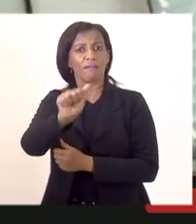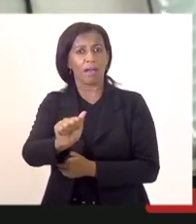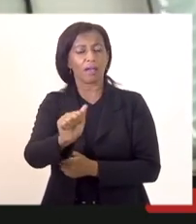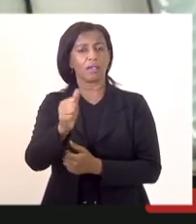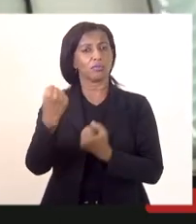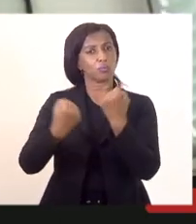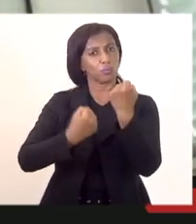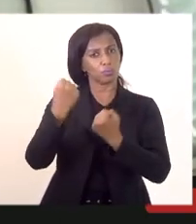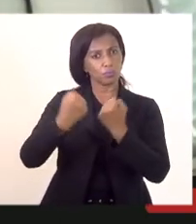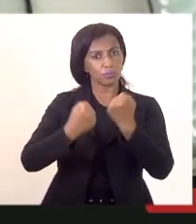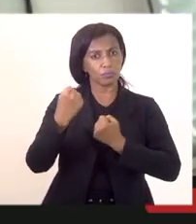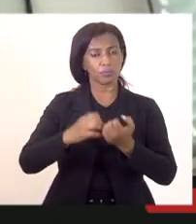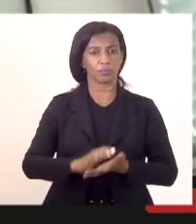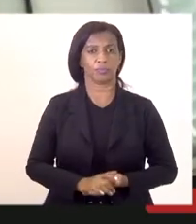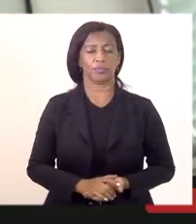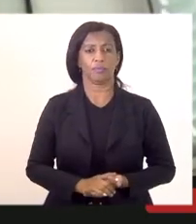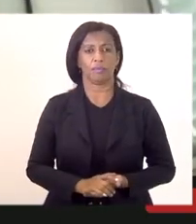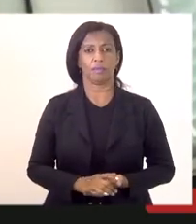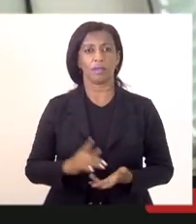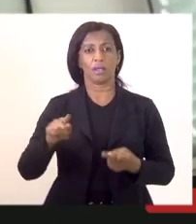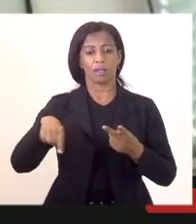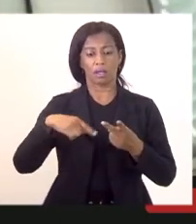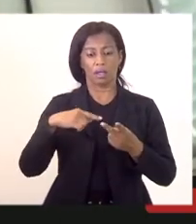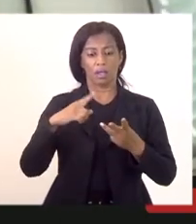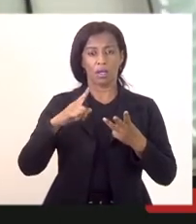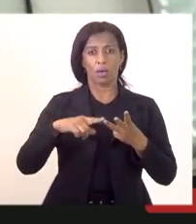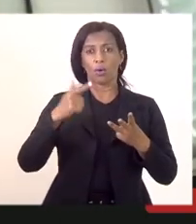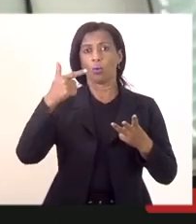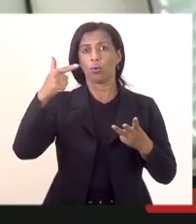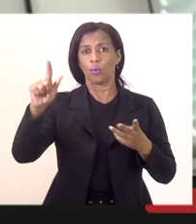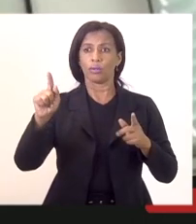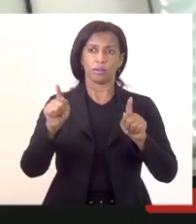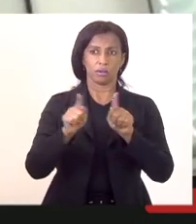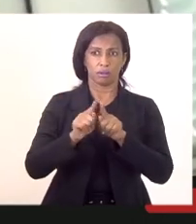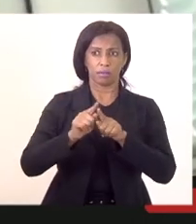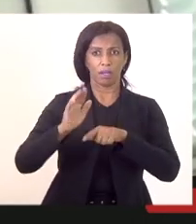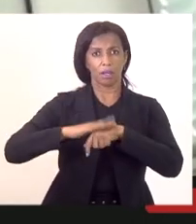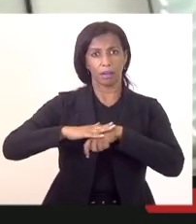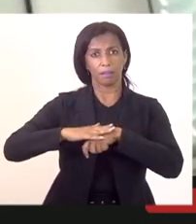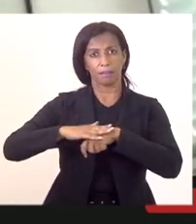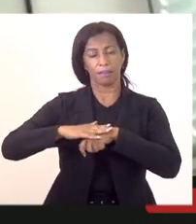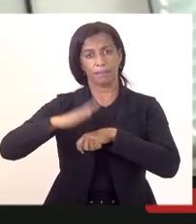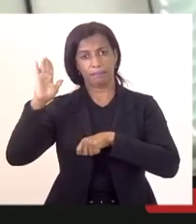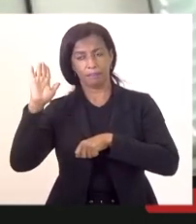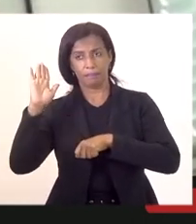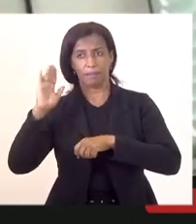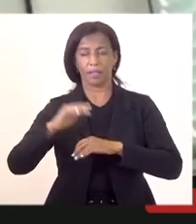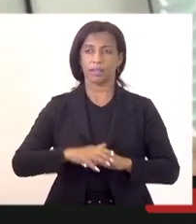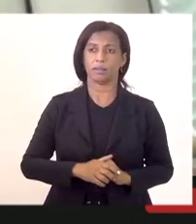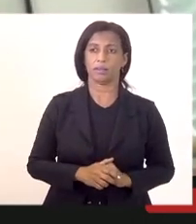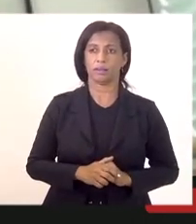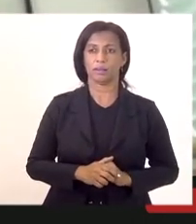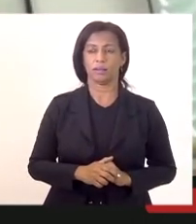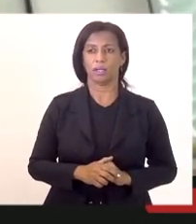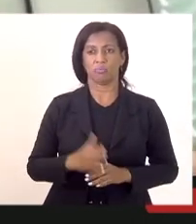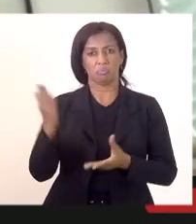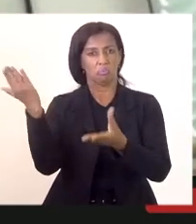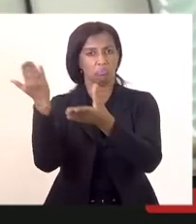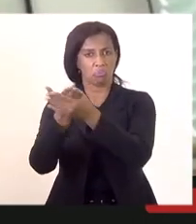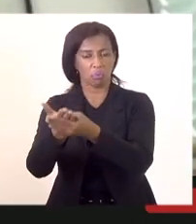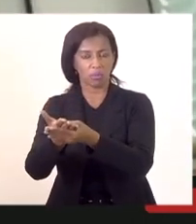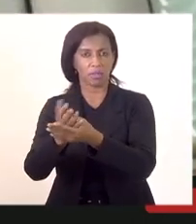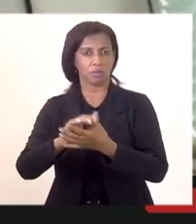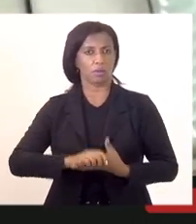viatura. E a outra questão, aí é mais uma questão de processual, de